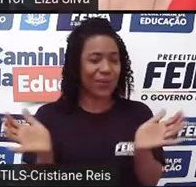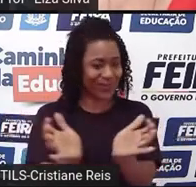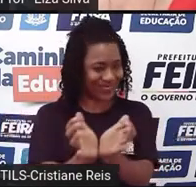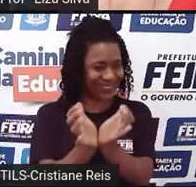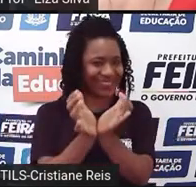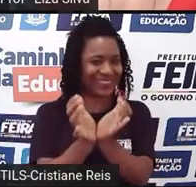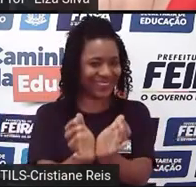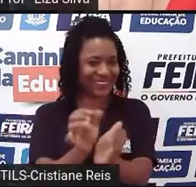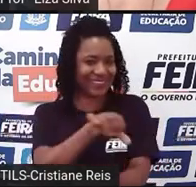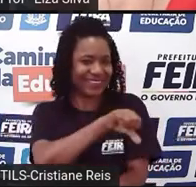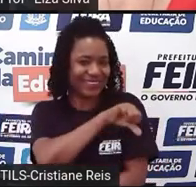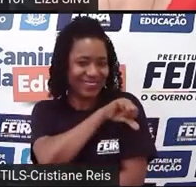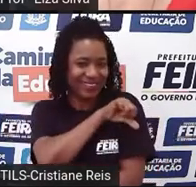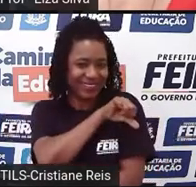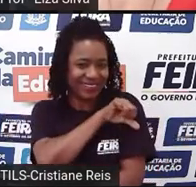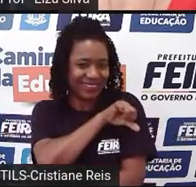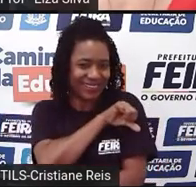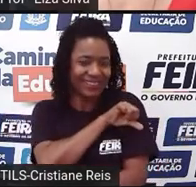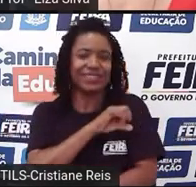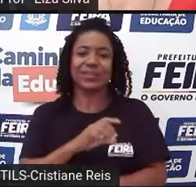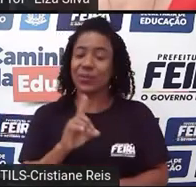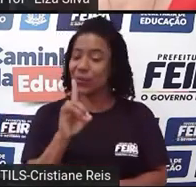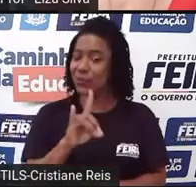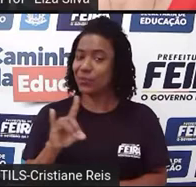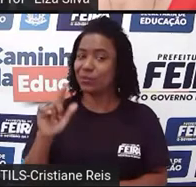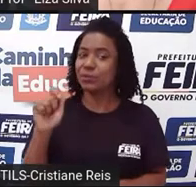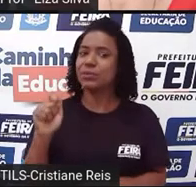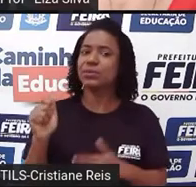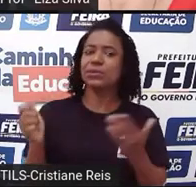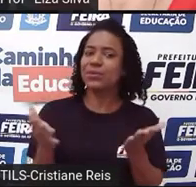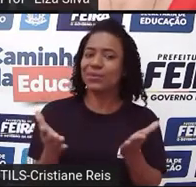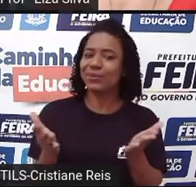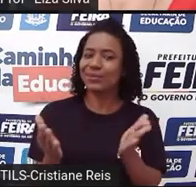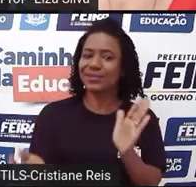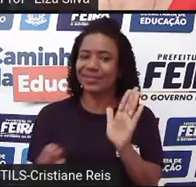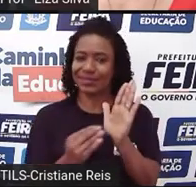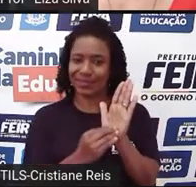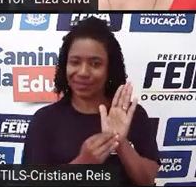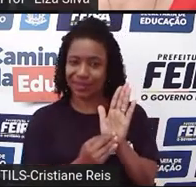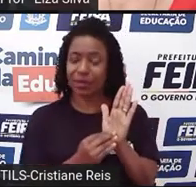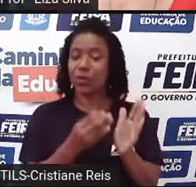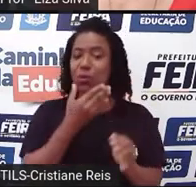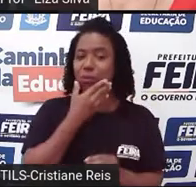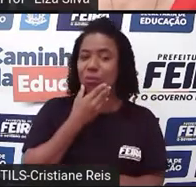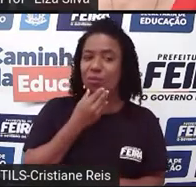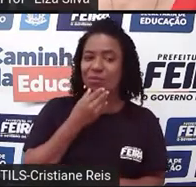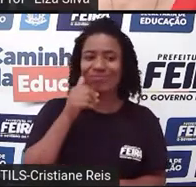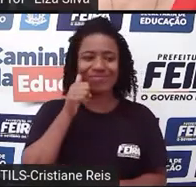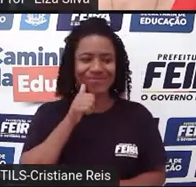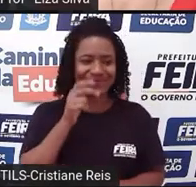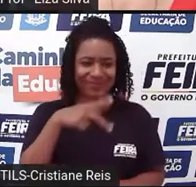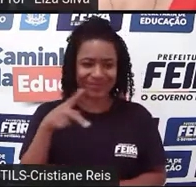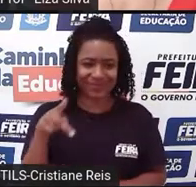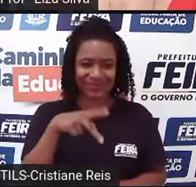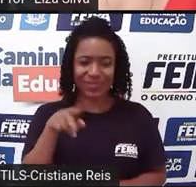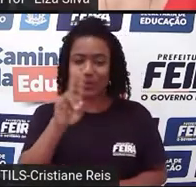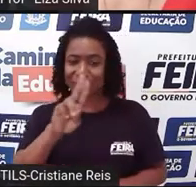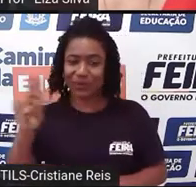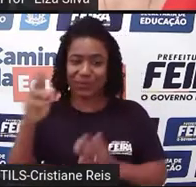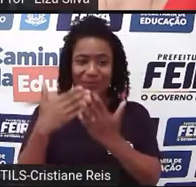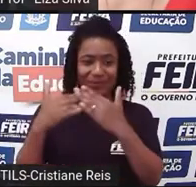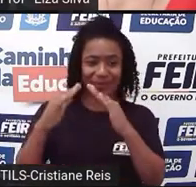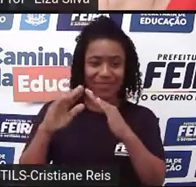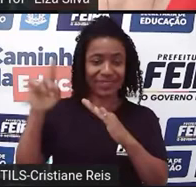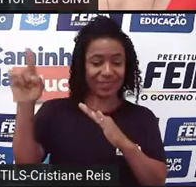nono ano, date, a data de nossa aula de hoje, and teacher, o nome do seu professor ou de sua